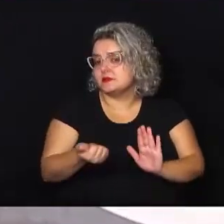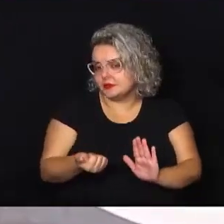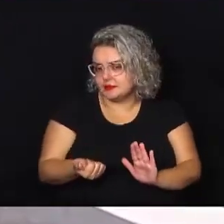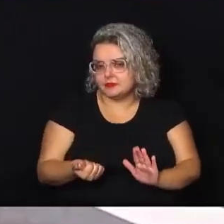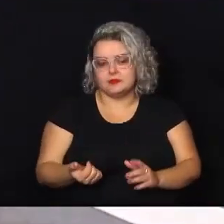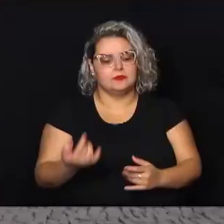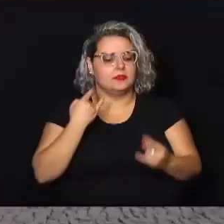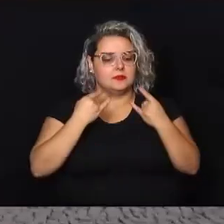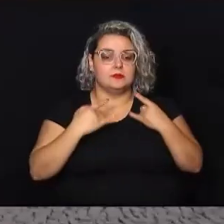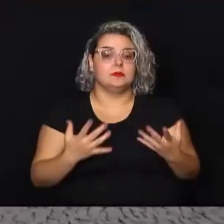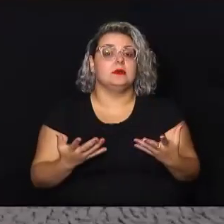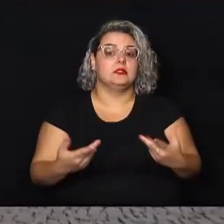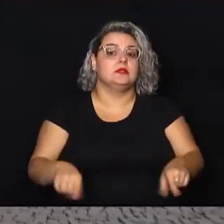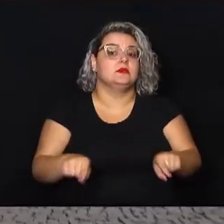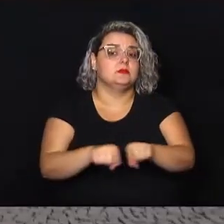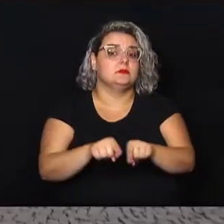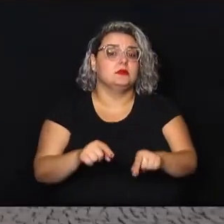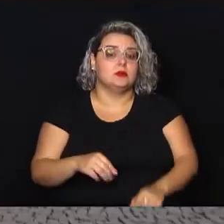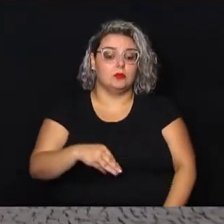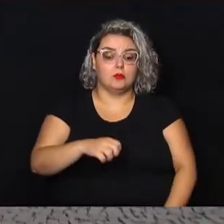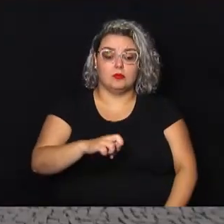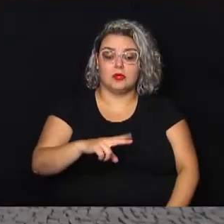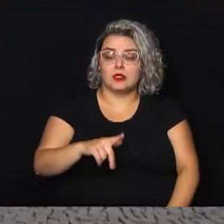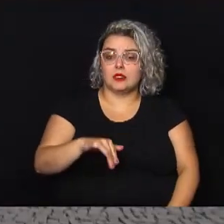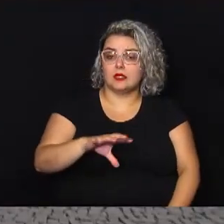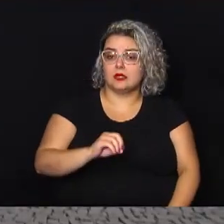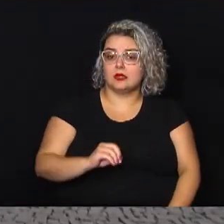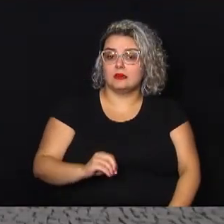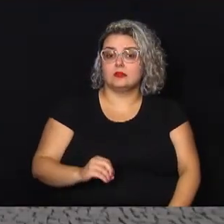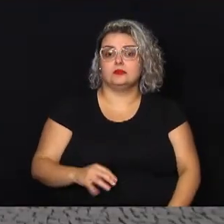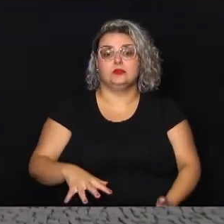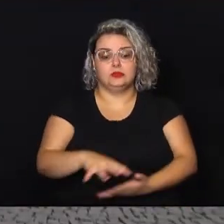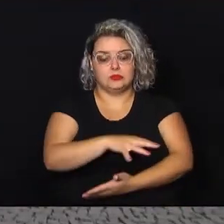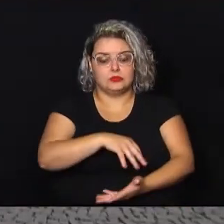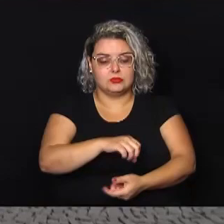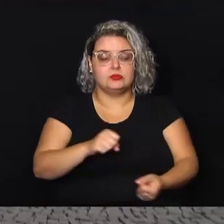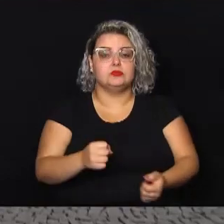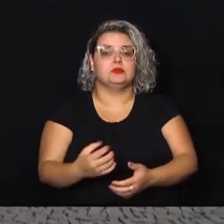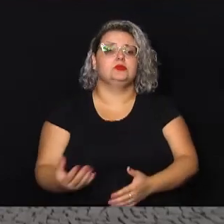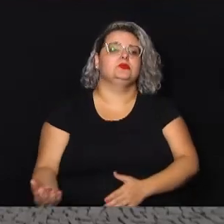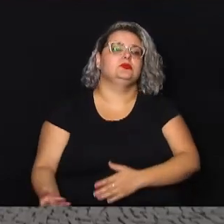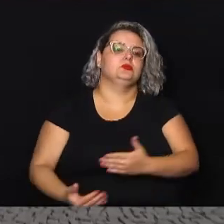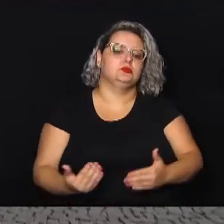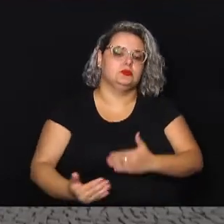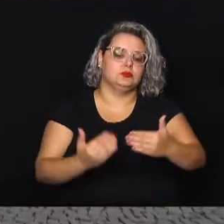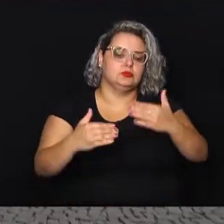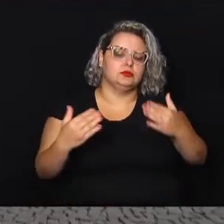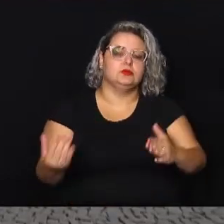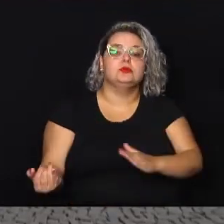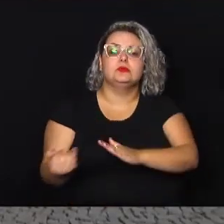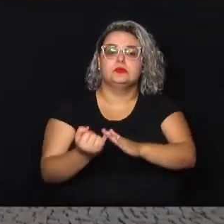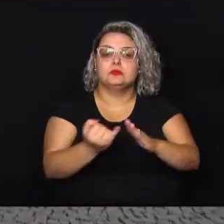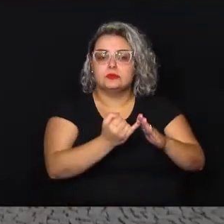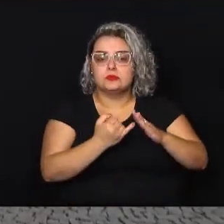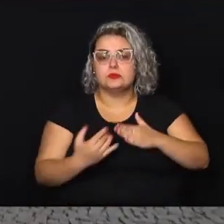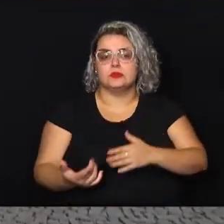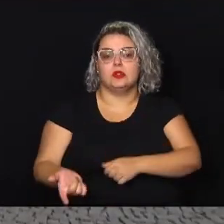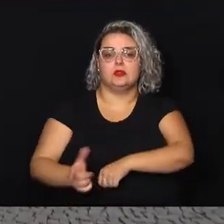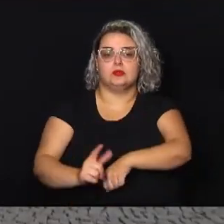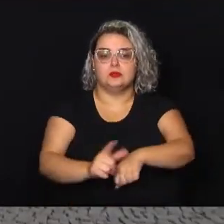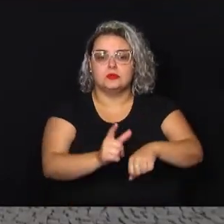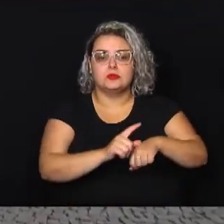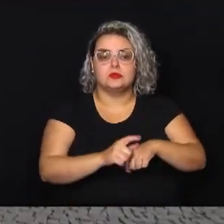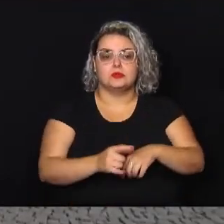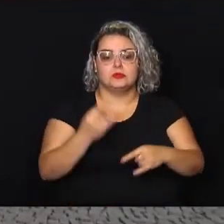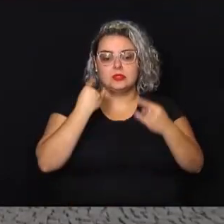mercado, tornando sustentável os investimentos imobiliários, empreendimentos e atraindo novos moradores para o centro.